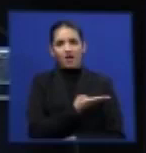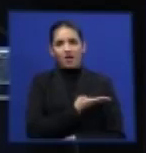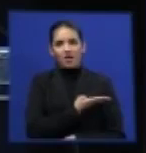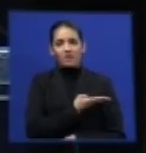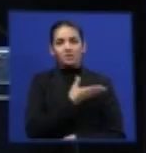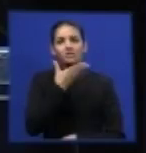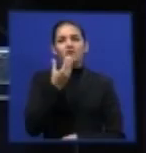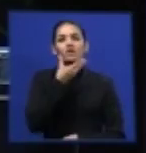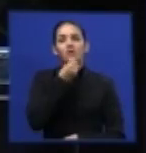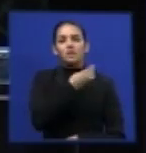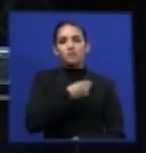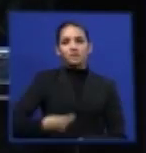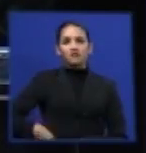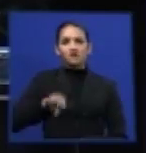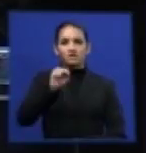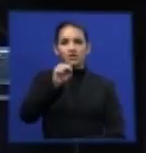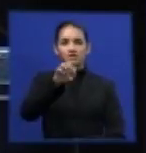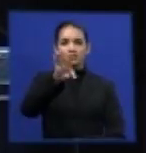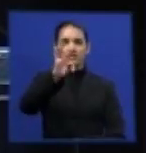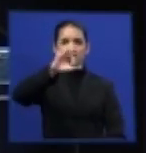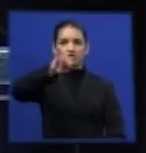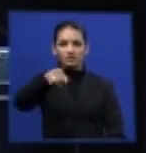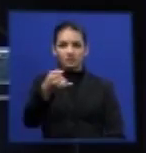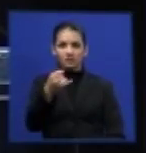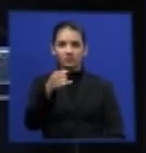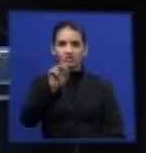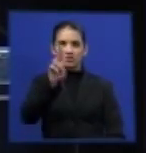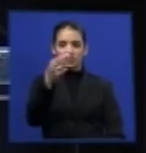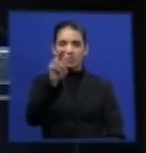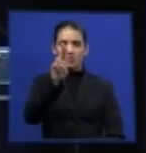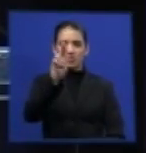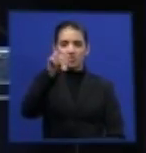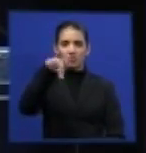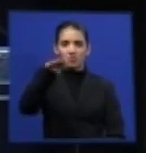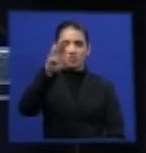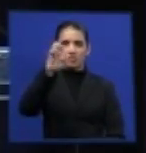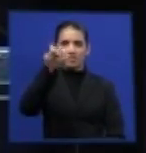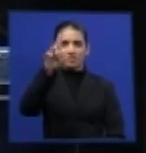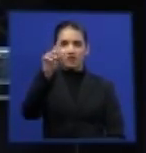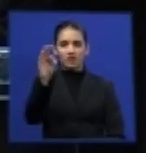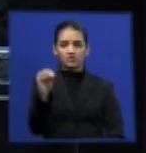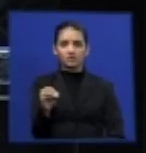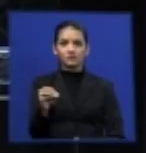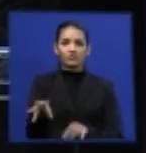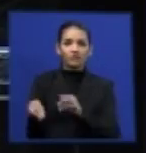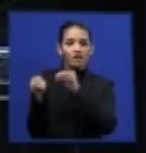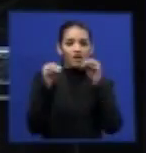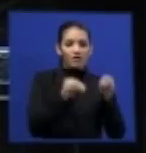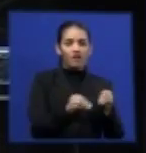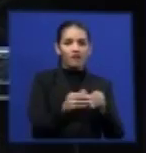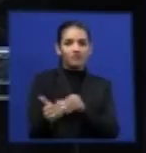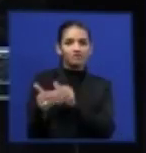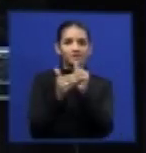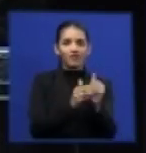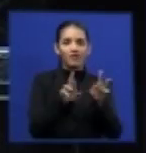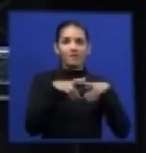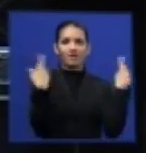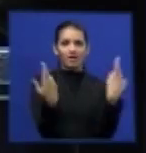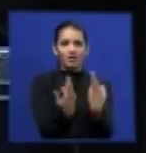do SCJ, presidente, nós íamos para a sessão do Supremo Tribunal Federal, no Rio de Janeiro, e lá,